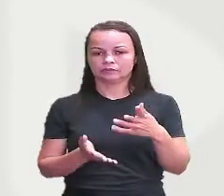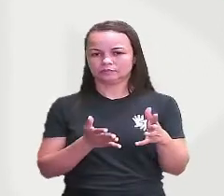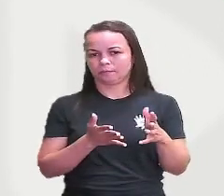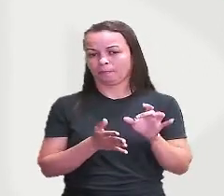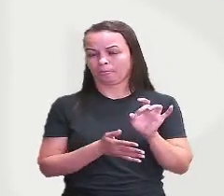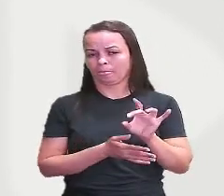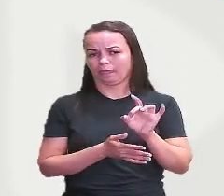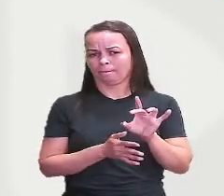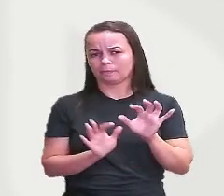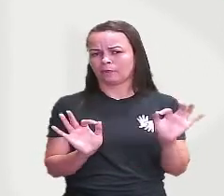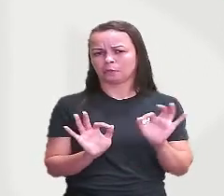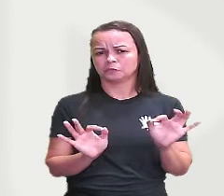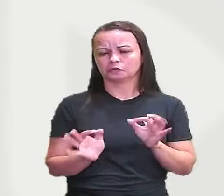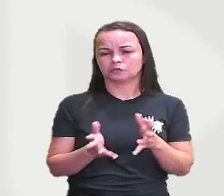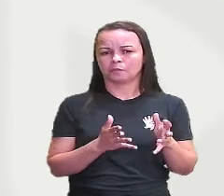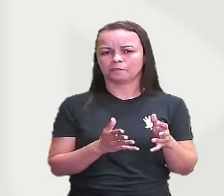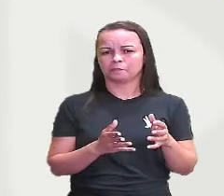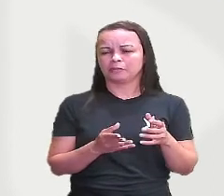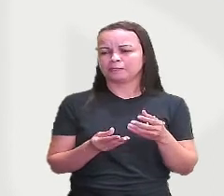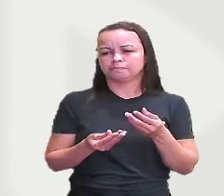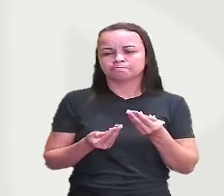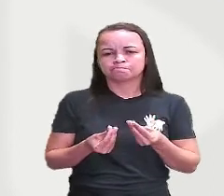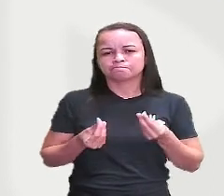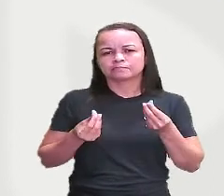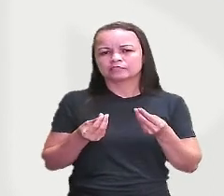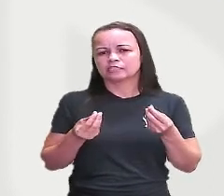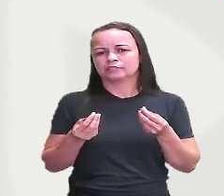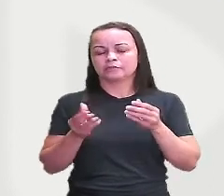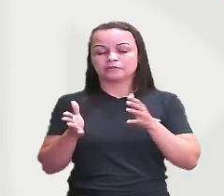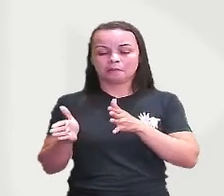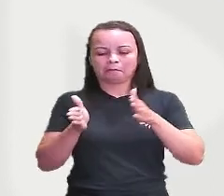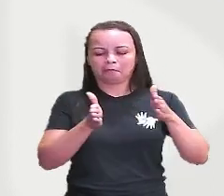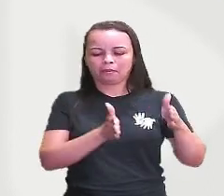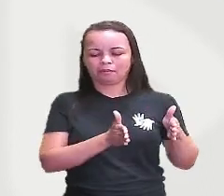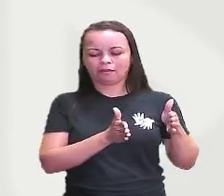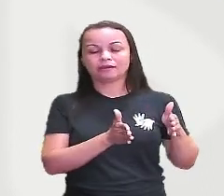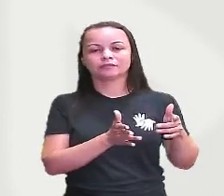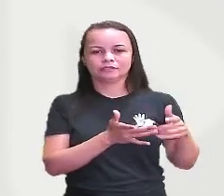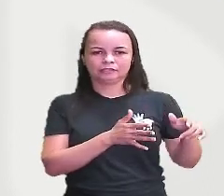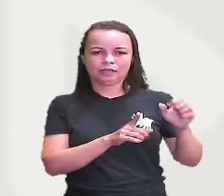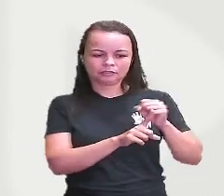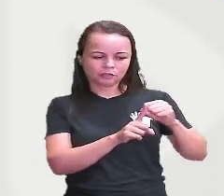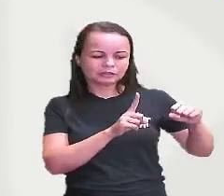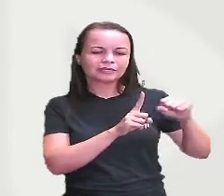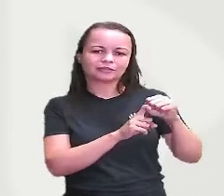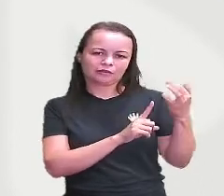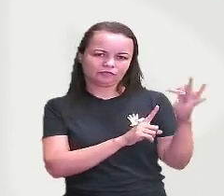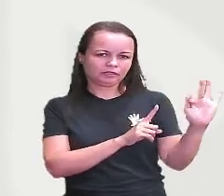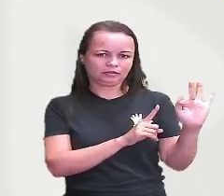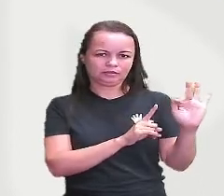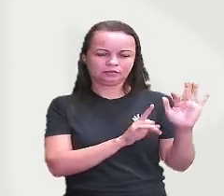apenas pela insatisfação de parte da sociedade francesa mas por outros